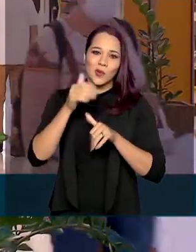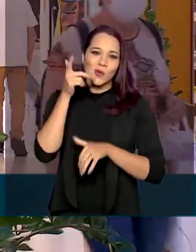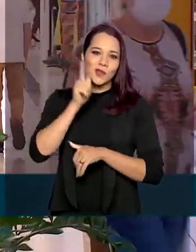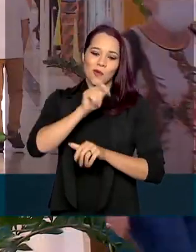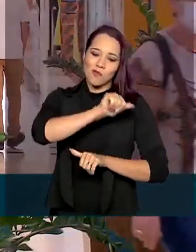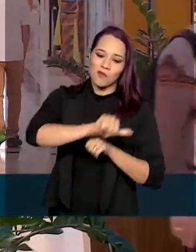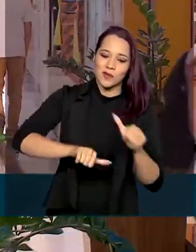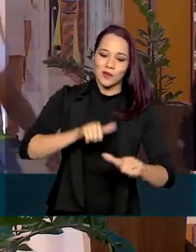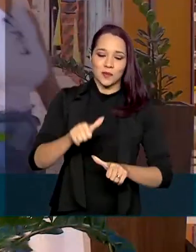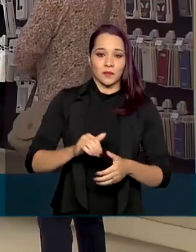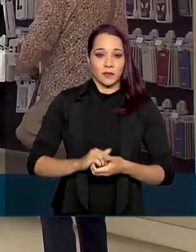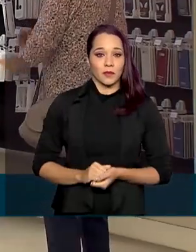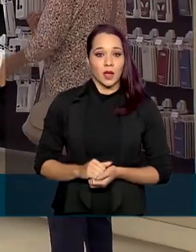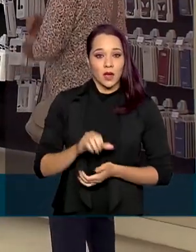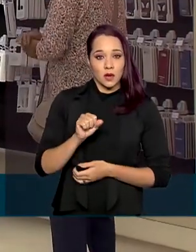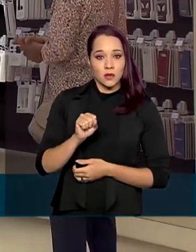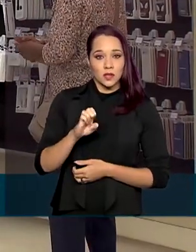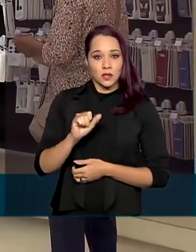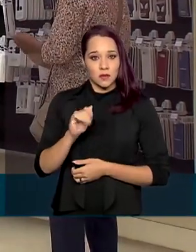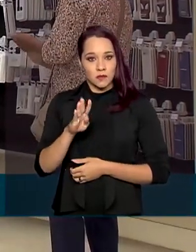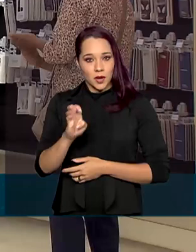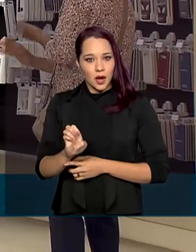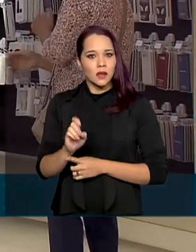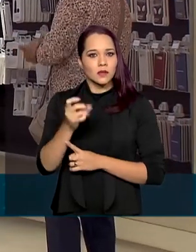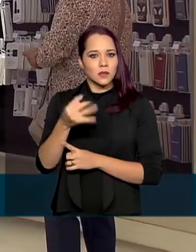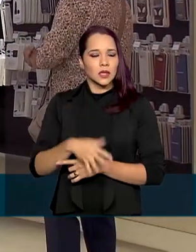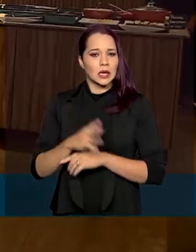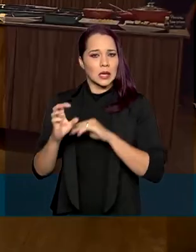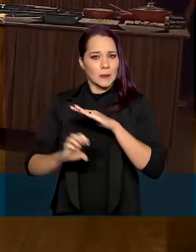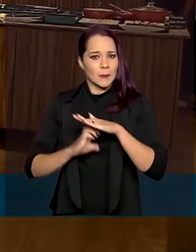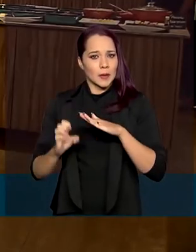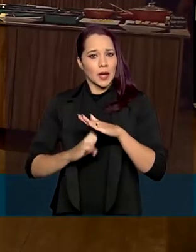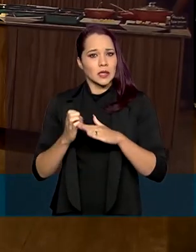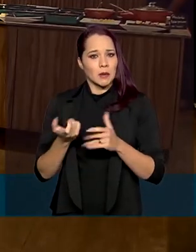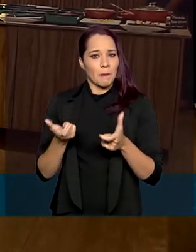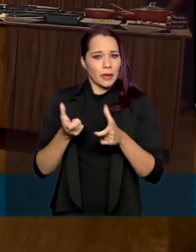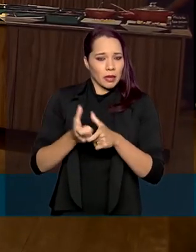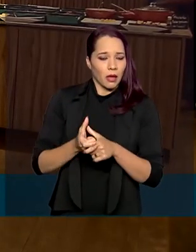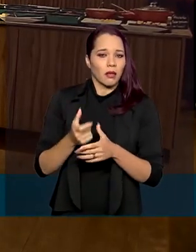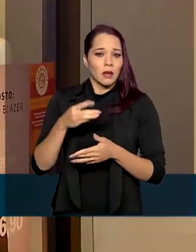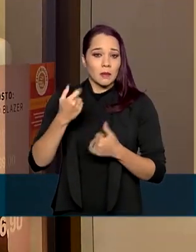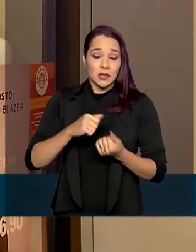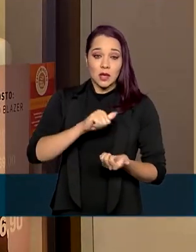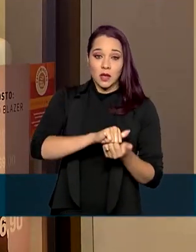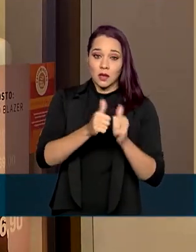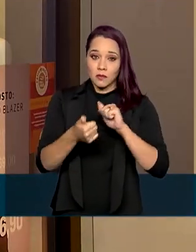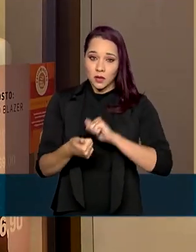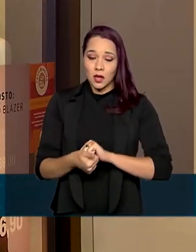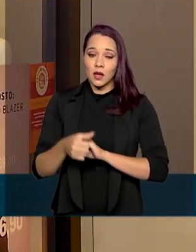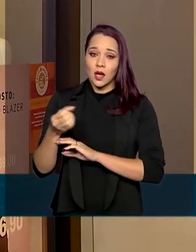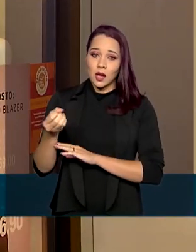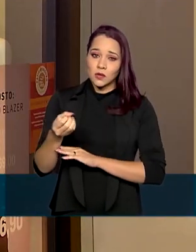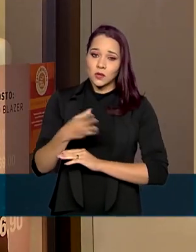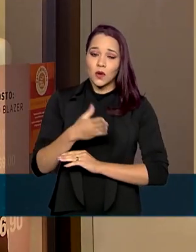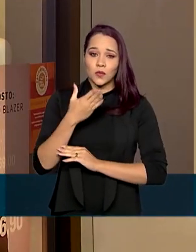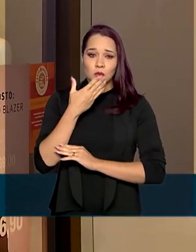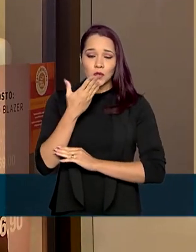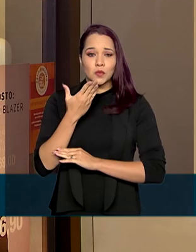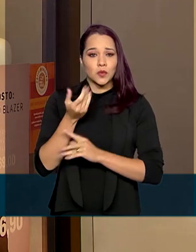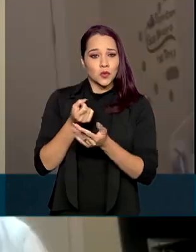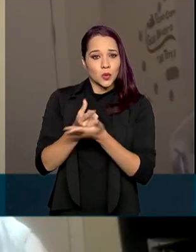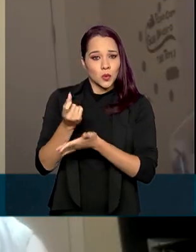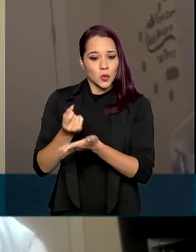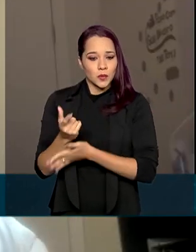avaliação do SEBRAE, pequenos e micro empresários precisam se ajustar às novas formas de